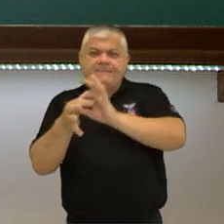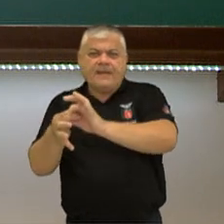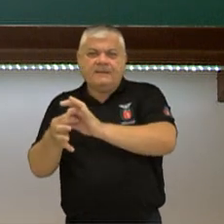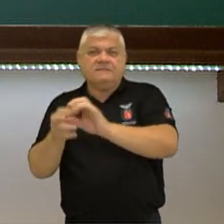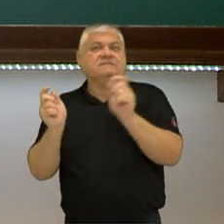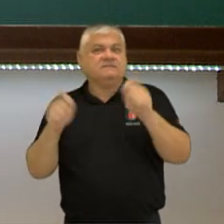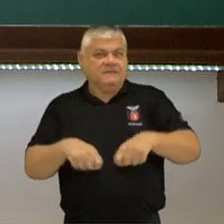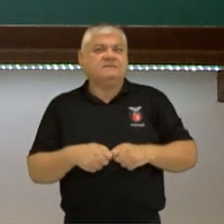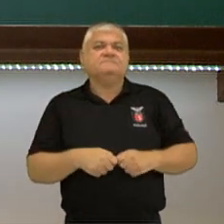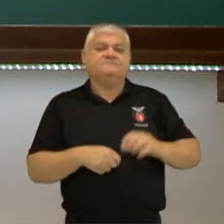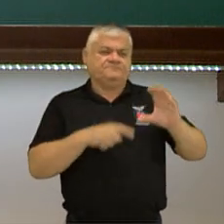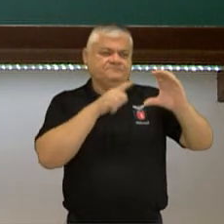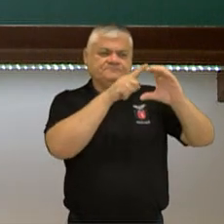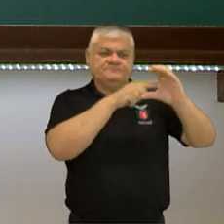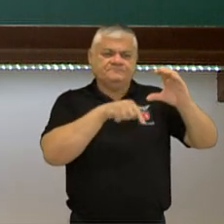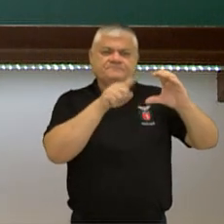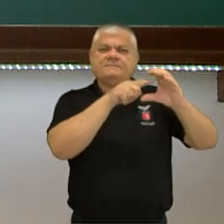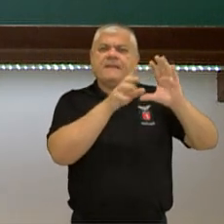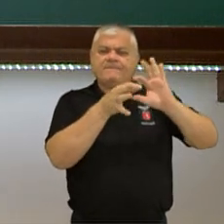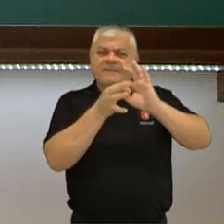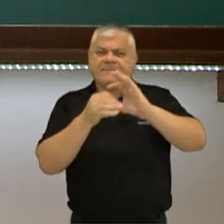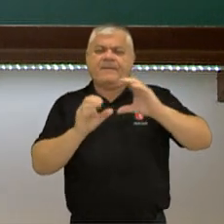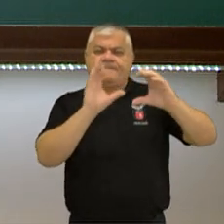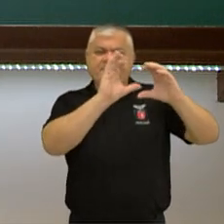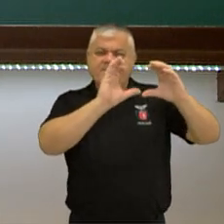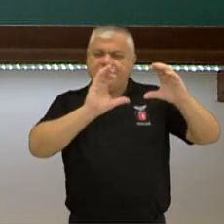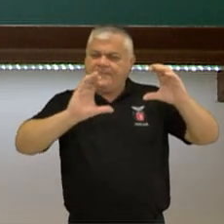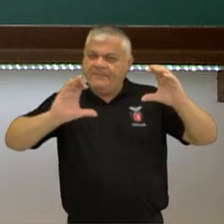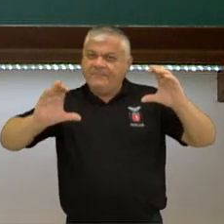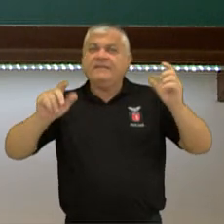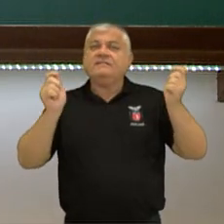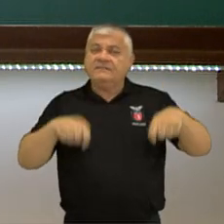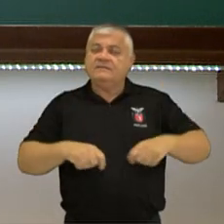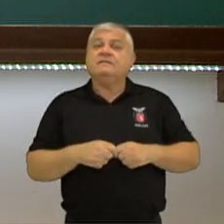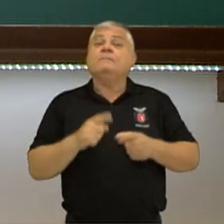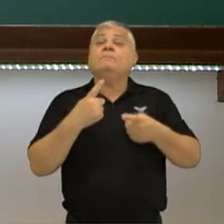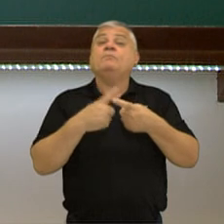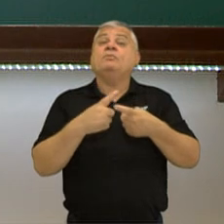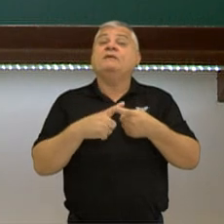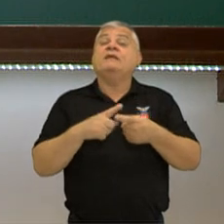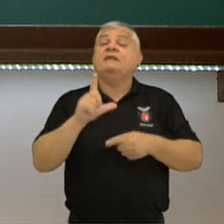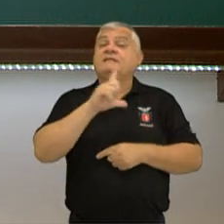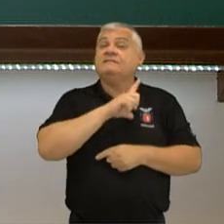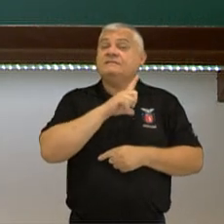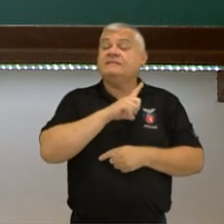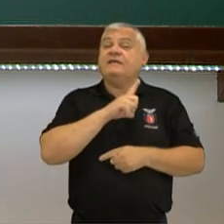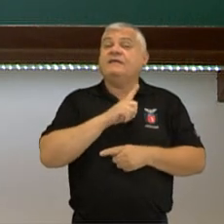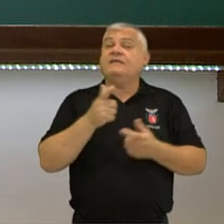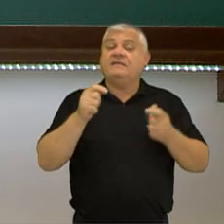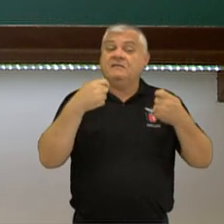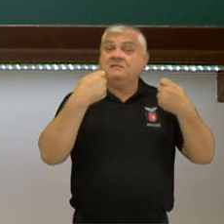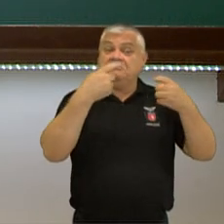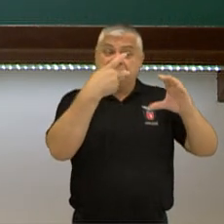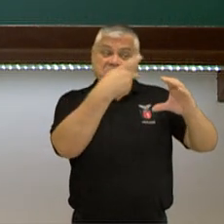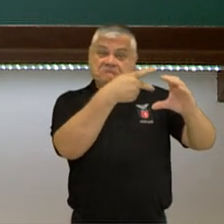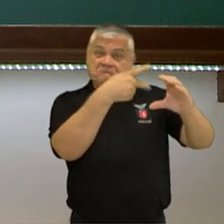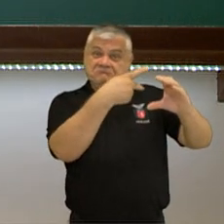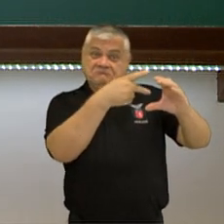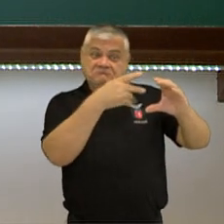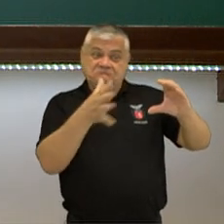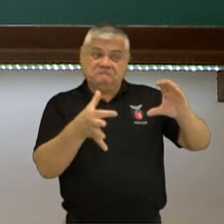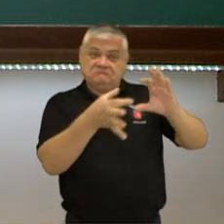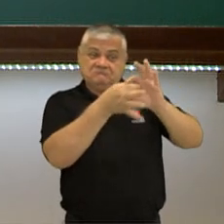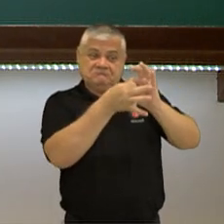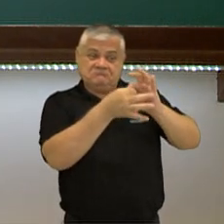isso? Ele forma cadeias carbônicas. Isso se dá quando ele possui essa capacidade de ligar-se a ele